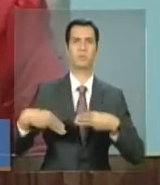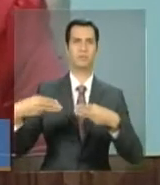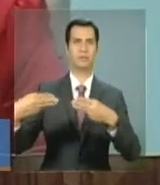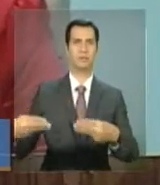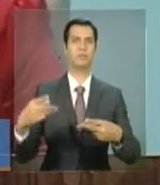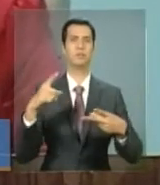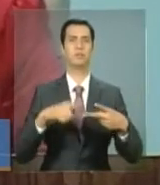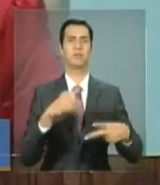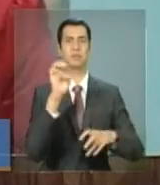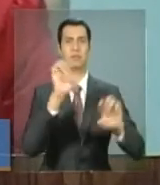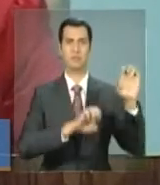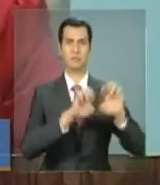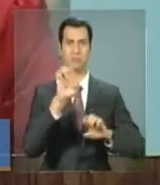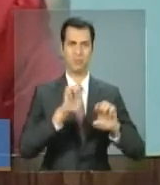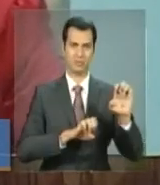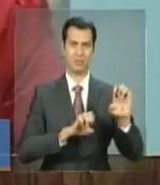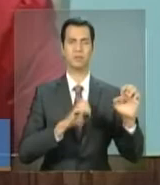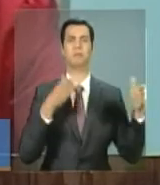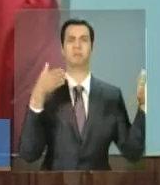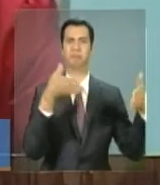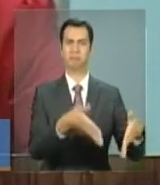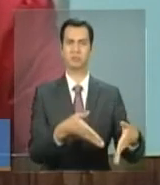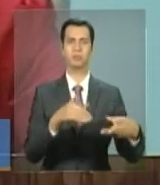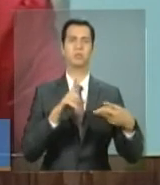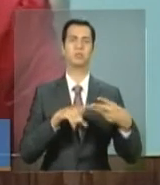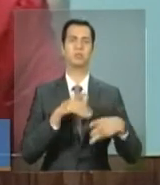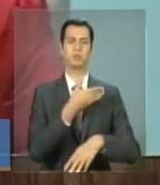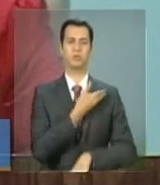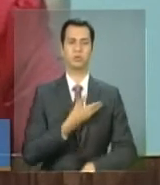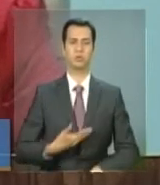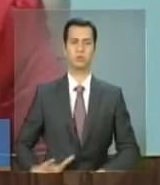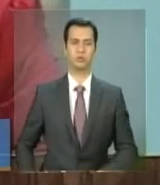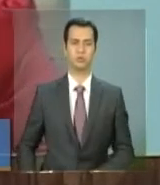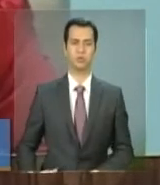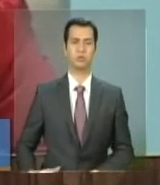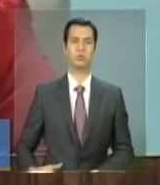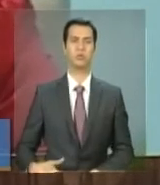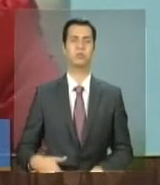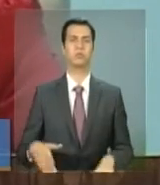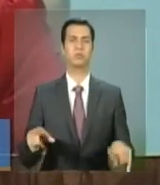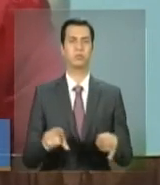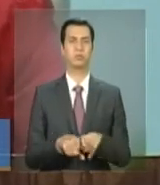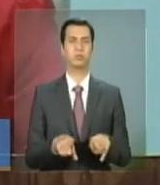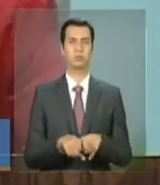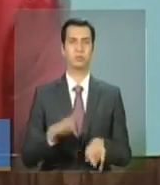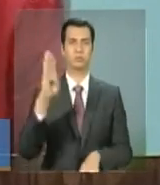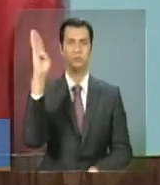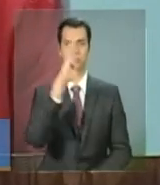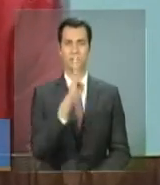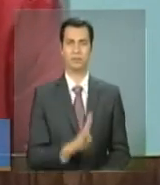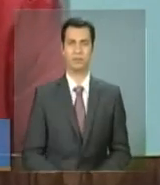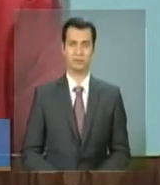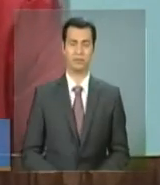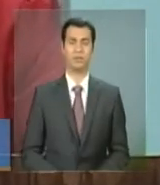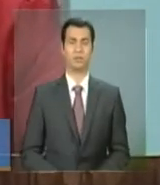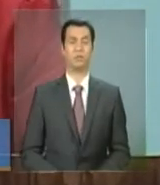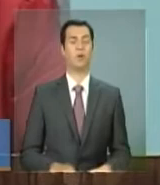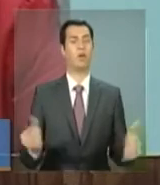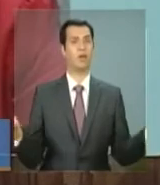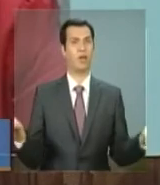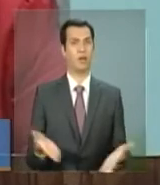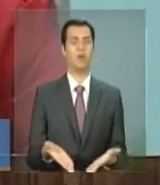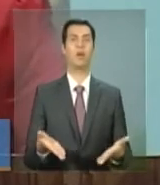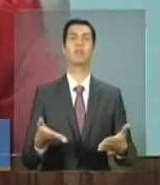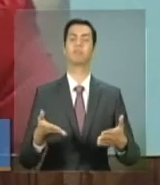empresas públicas, tem o governo andando na perna do governo e o Brasil falando com o Brasil